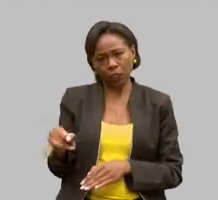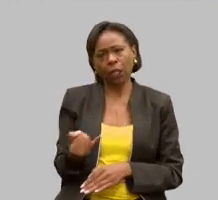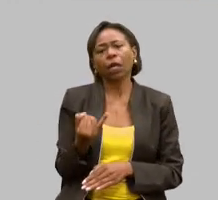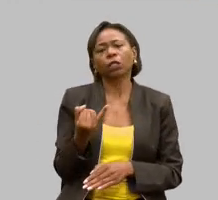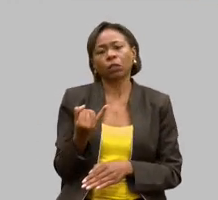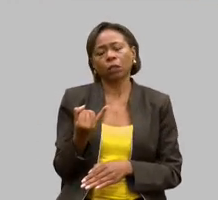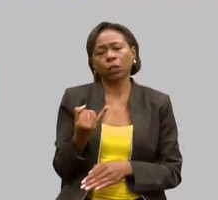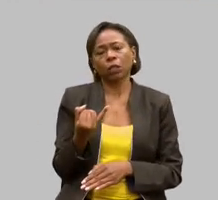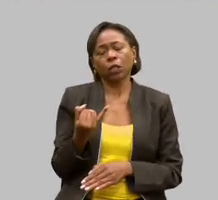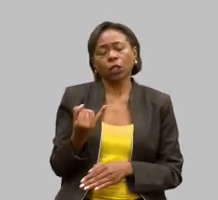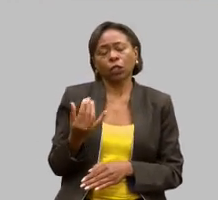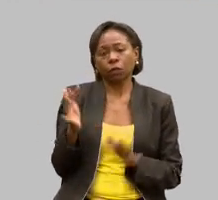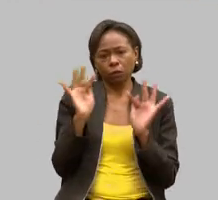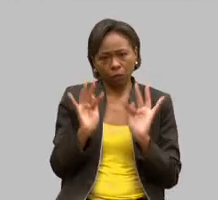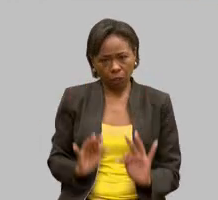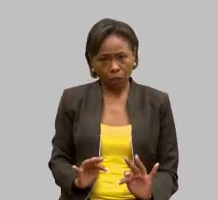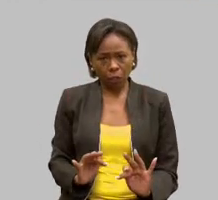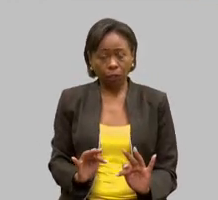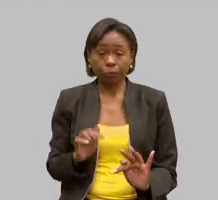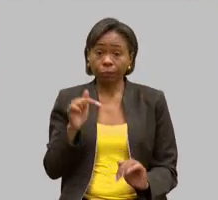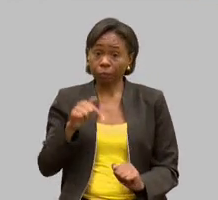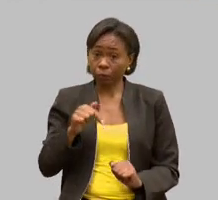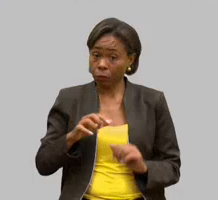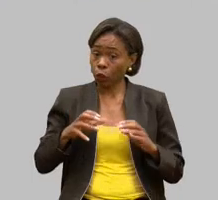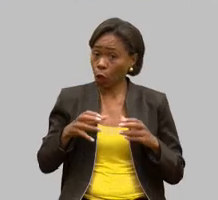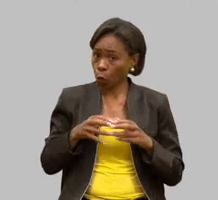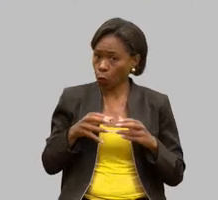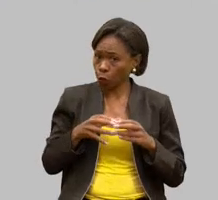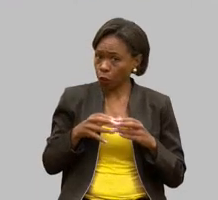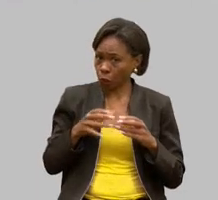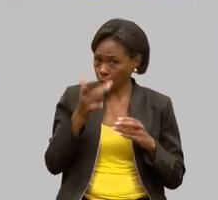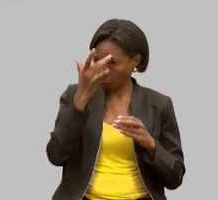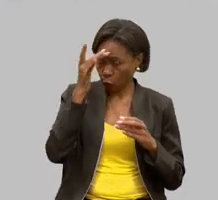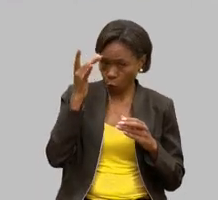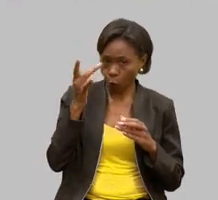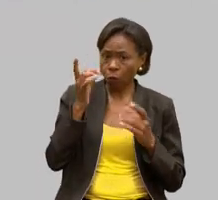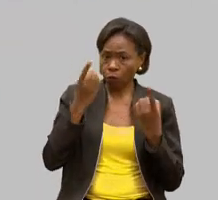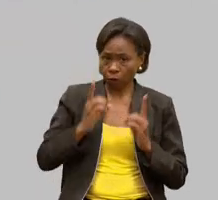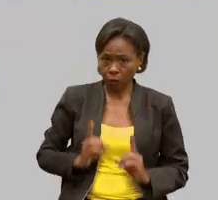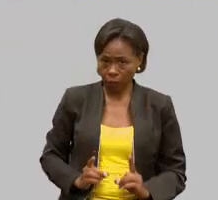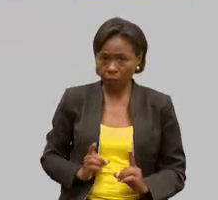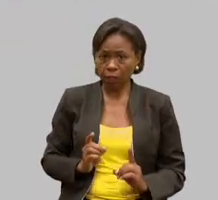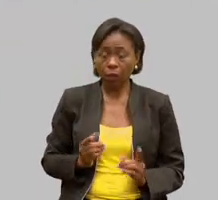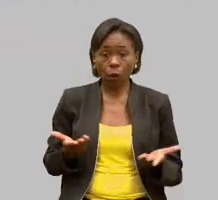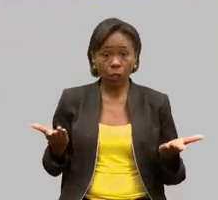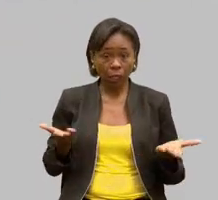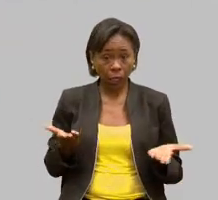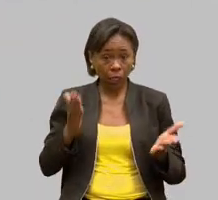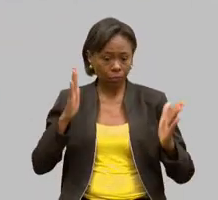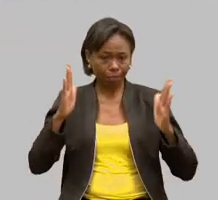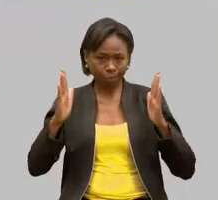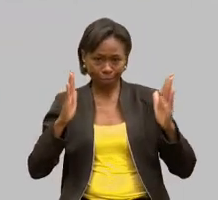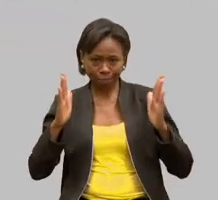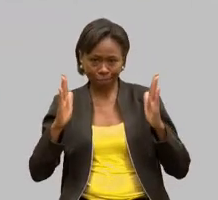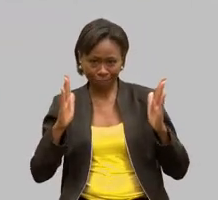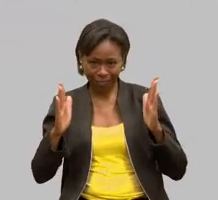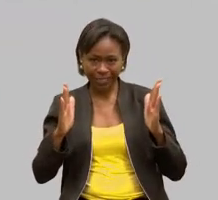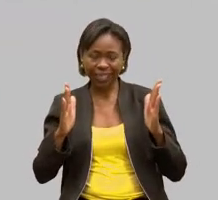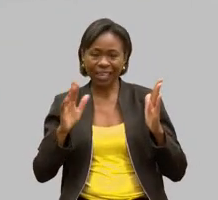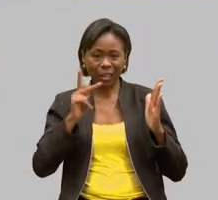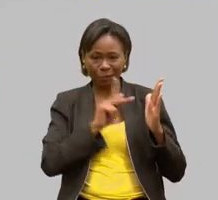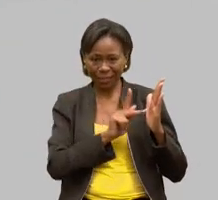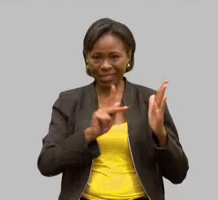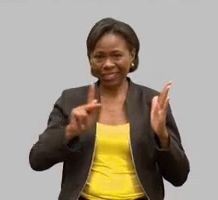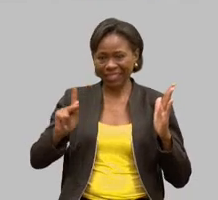Por meio da Comissão de Defesa dos Direitos da Pessoa com Deficiência, presidida nesse mandato, pelo amigo, o sério e